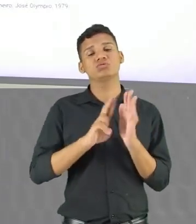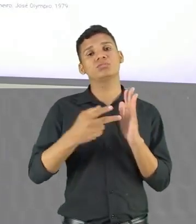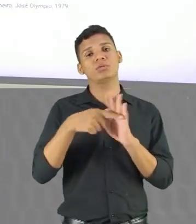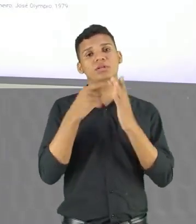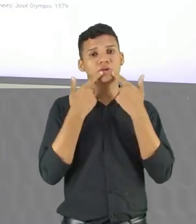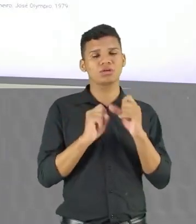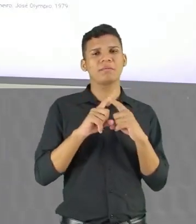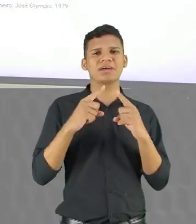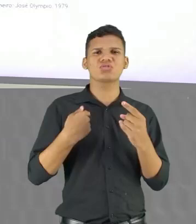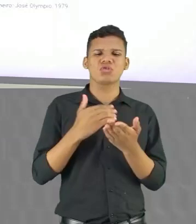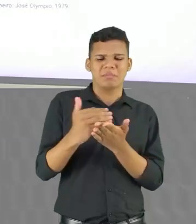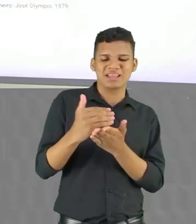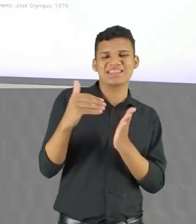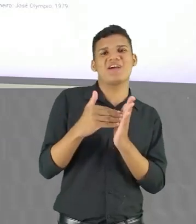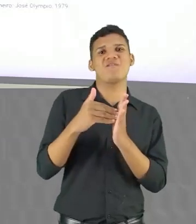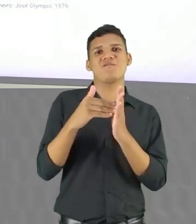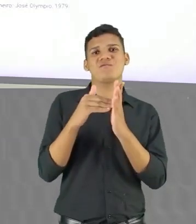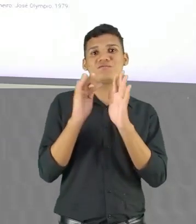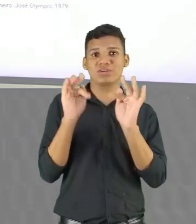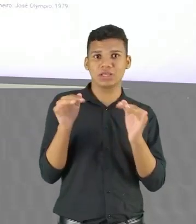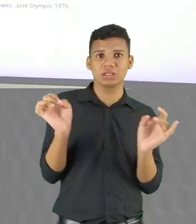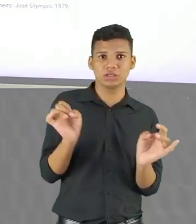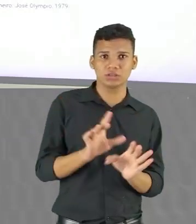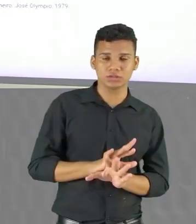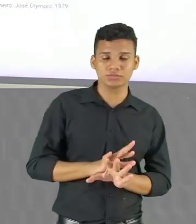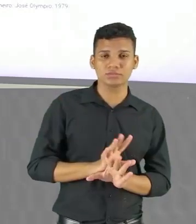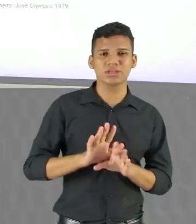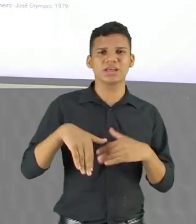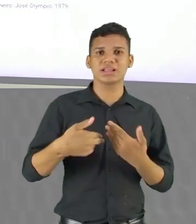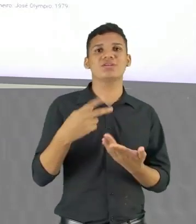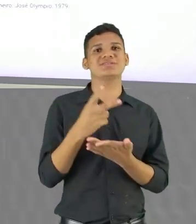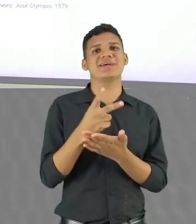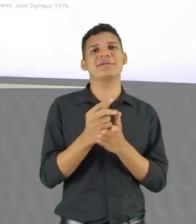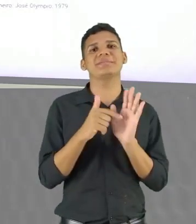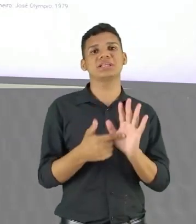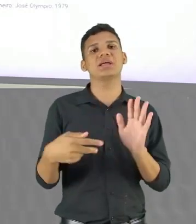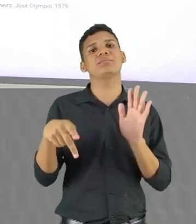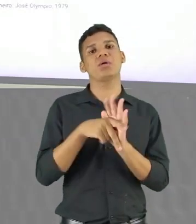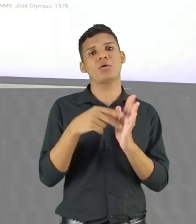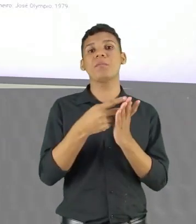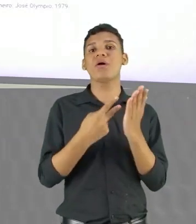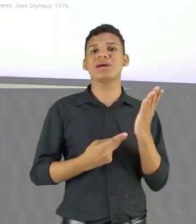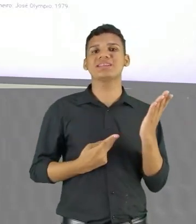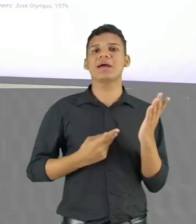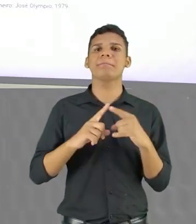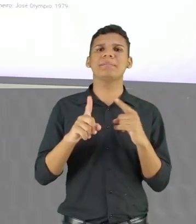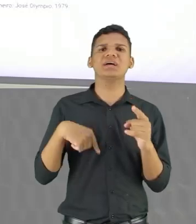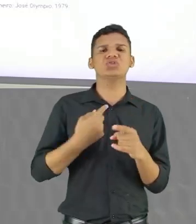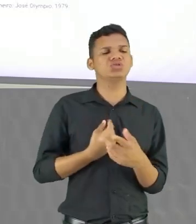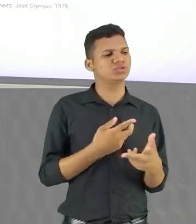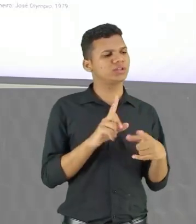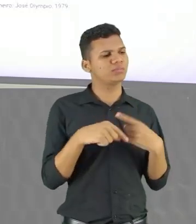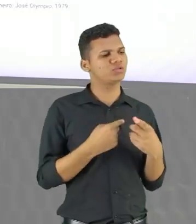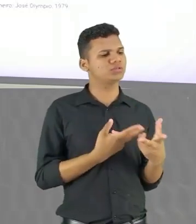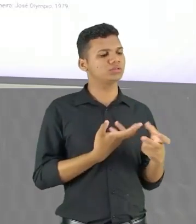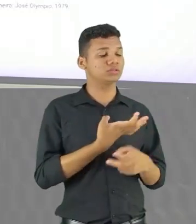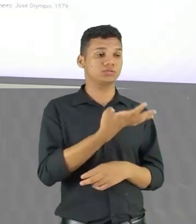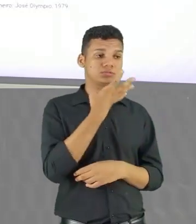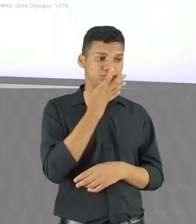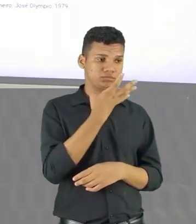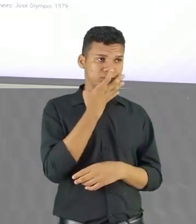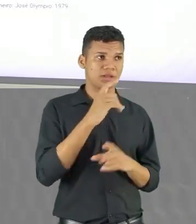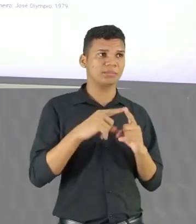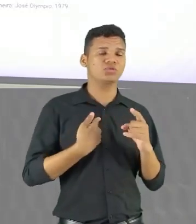é... Do início ao fim, gente vê essa relação que é apresentada pelo poeta. E no final é bem interessante quando ele fala, O